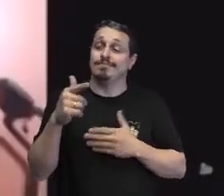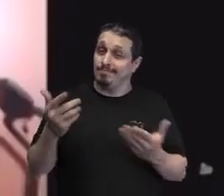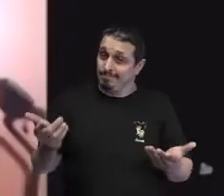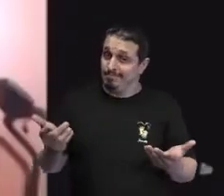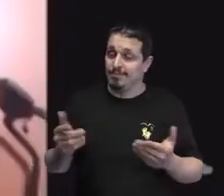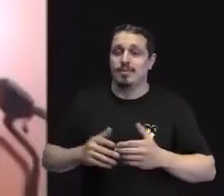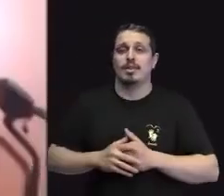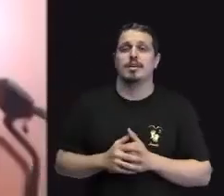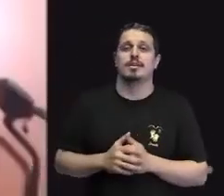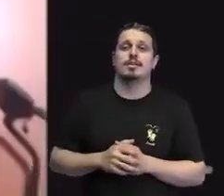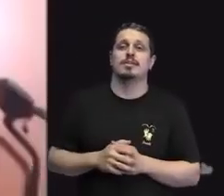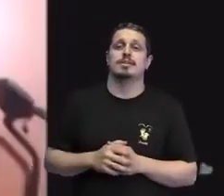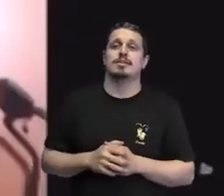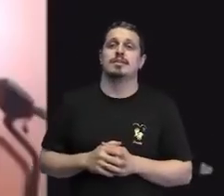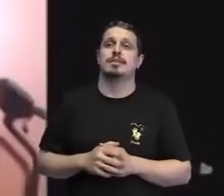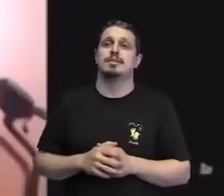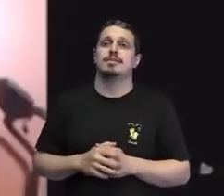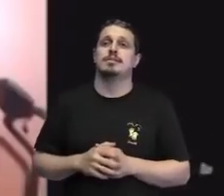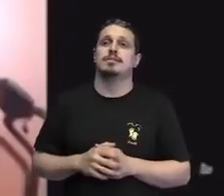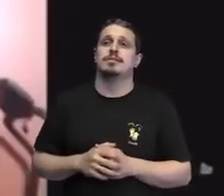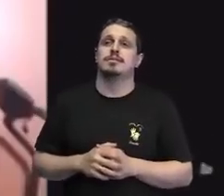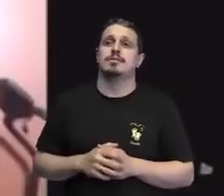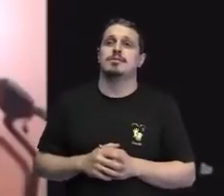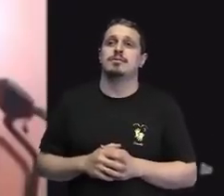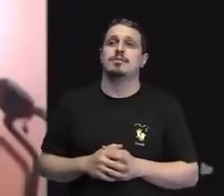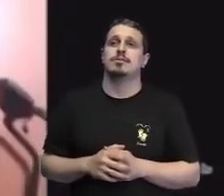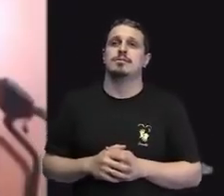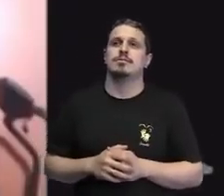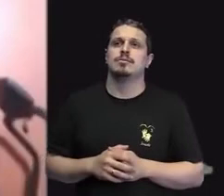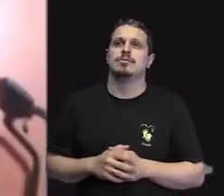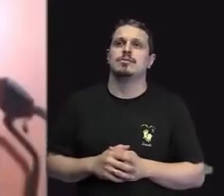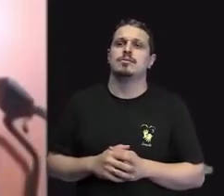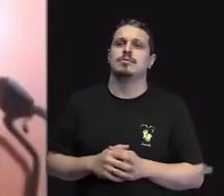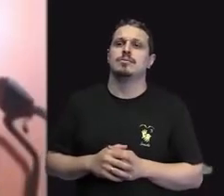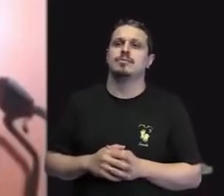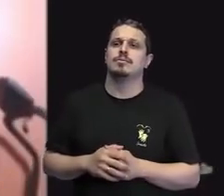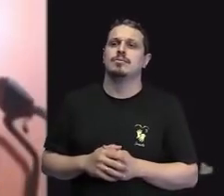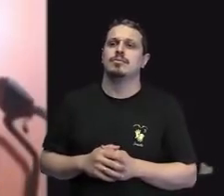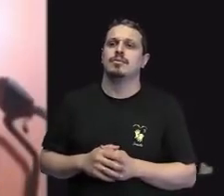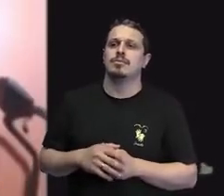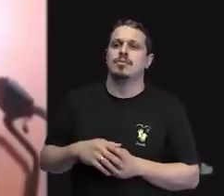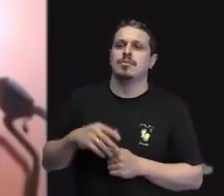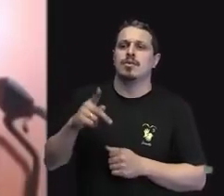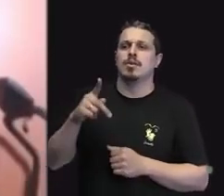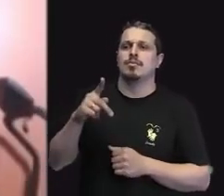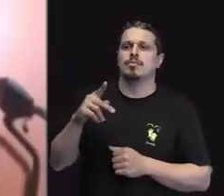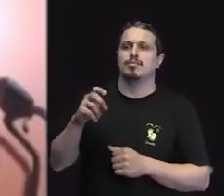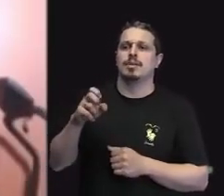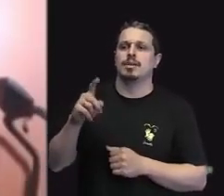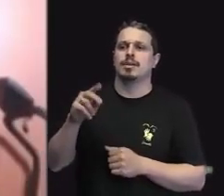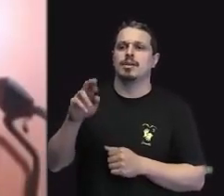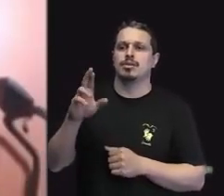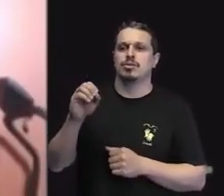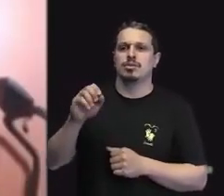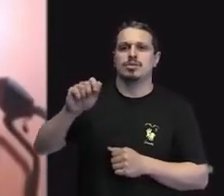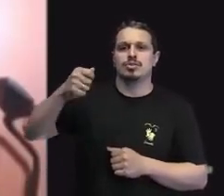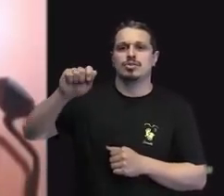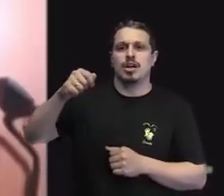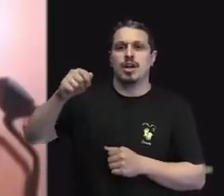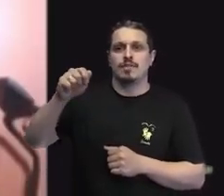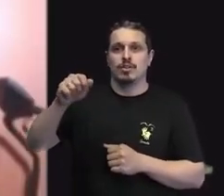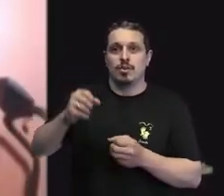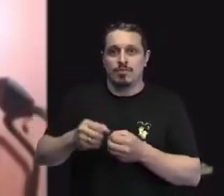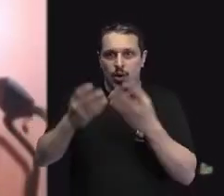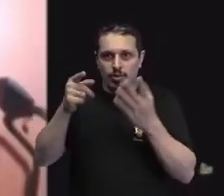Pedro, é, a prova vai chegar assim, ó, com a chave, primeiro nós vamos sair para comemorar, né, Pedro? Isso aí, sem